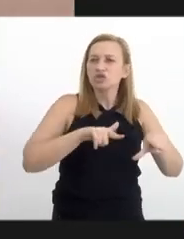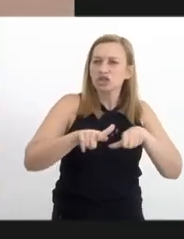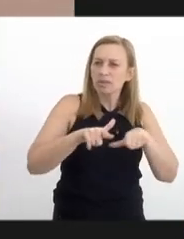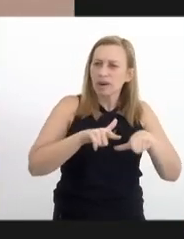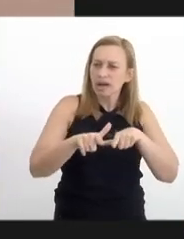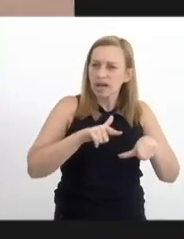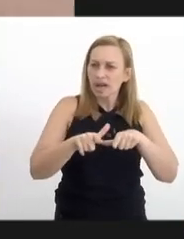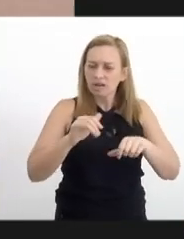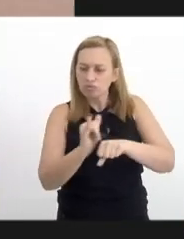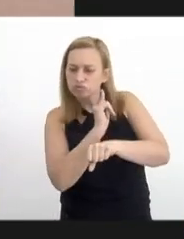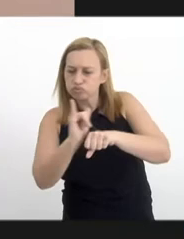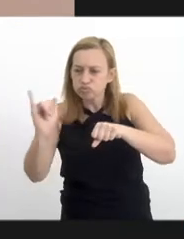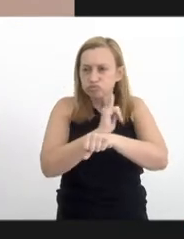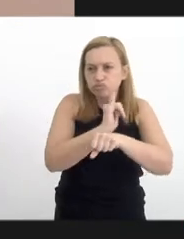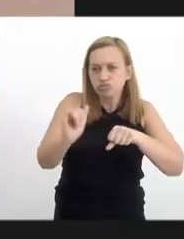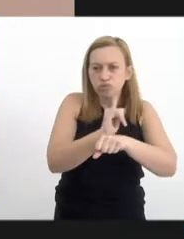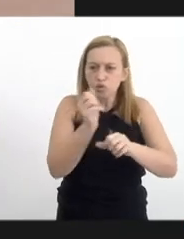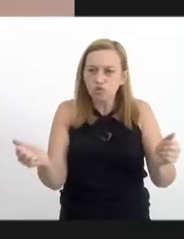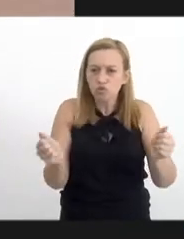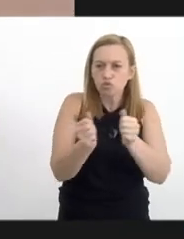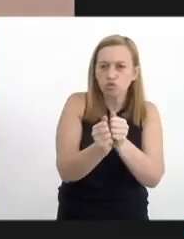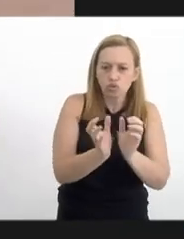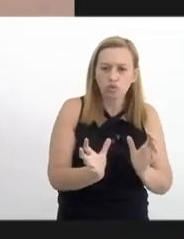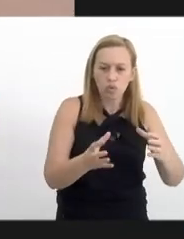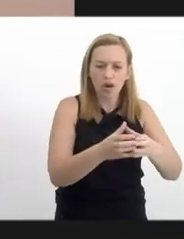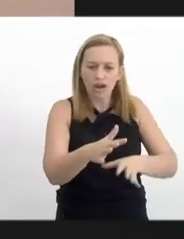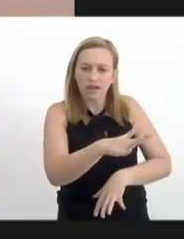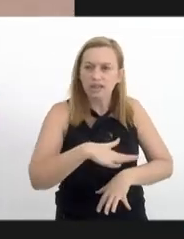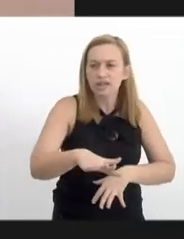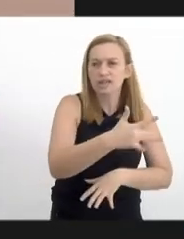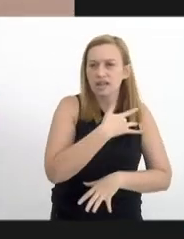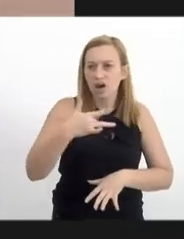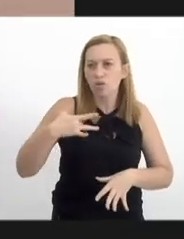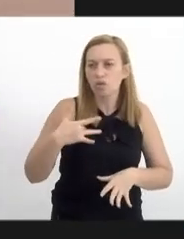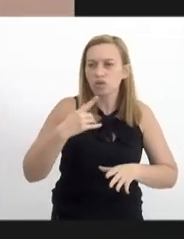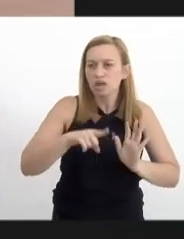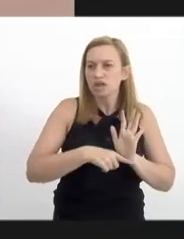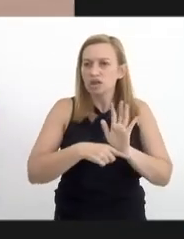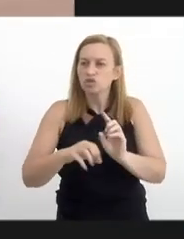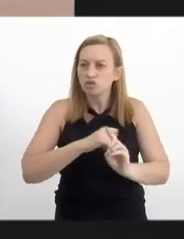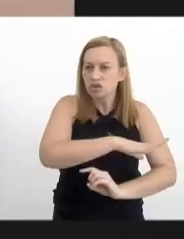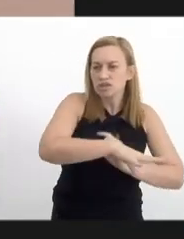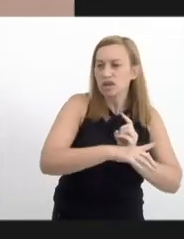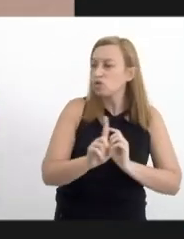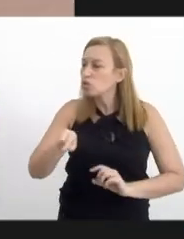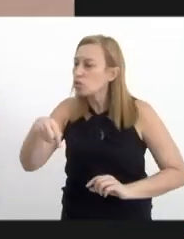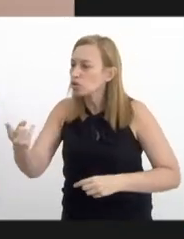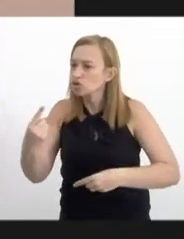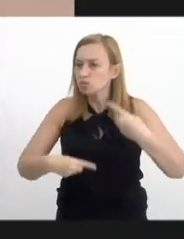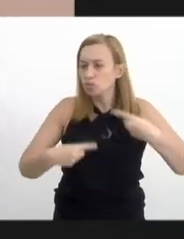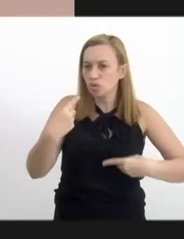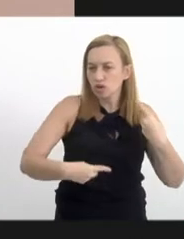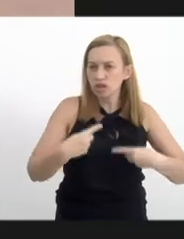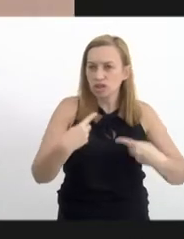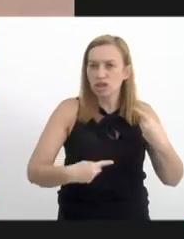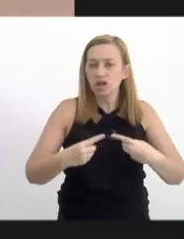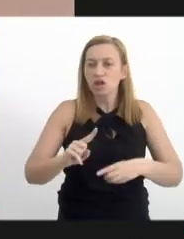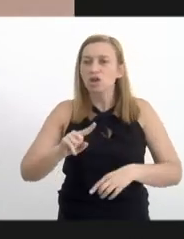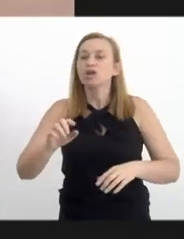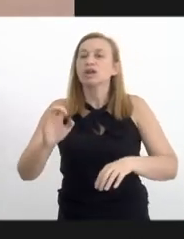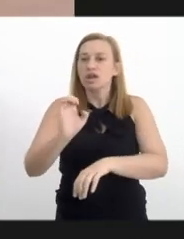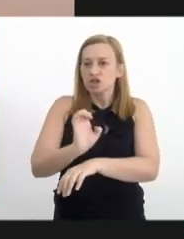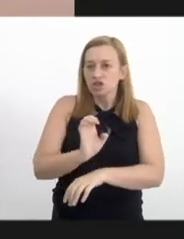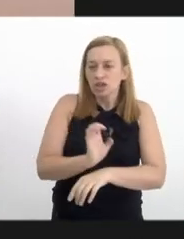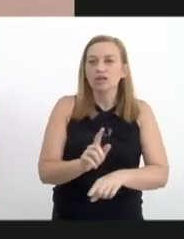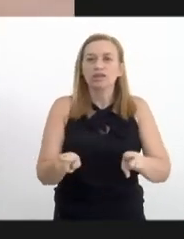em articulação com a saúde, com a assistência, com as outras políticas setoriais, tanto dos estados quanto